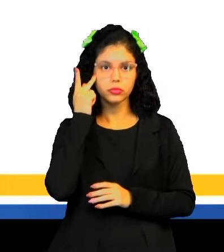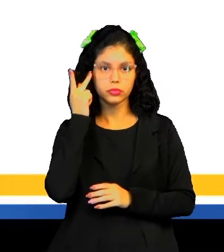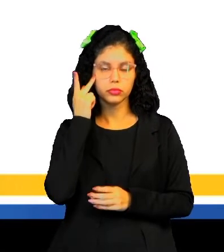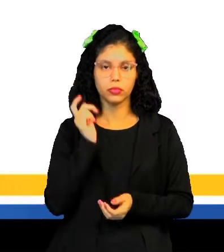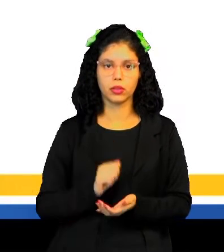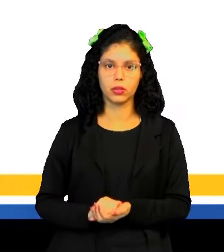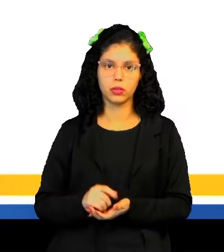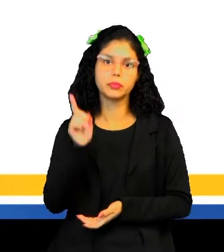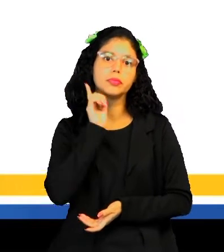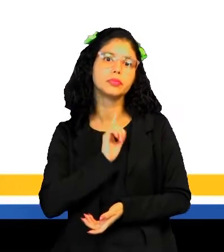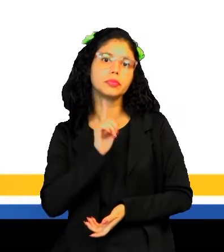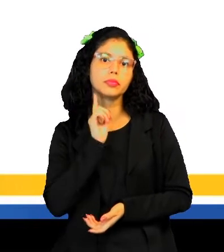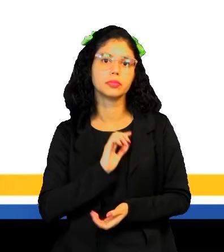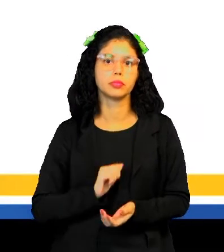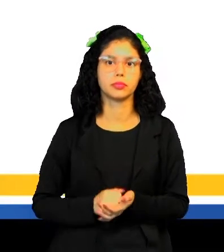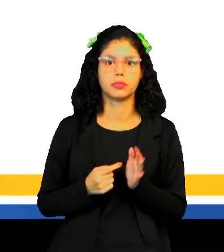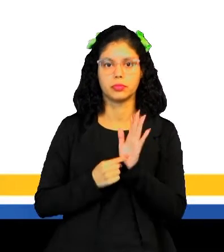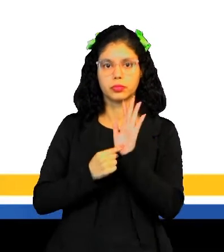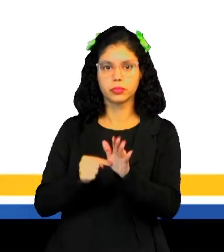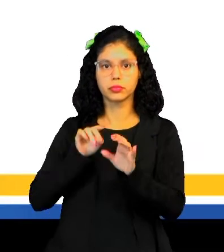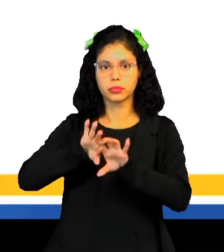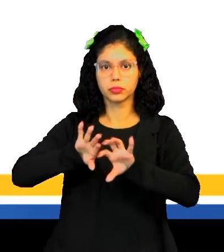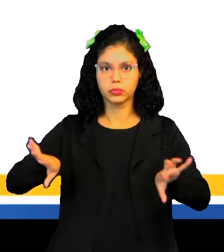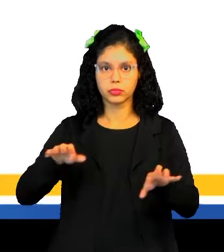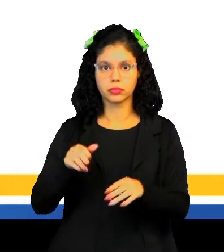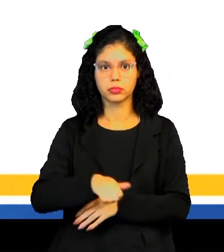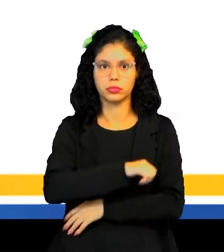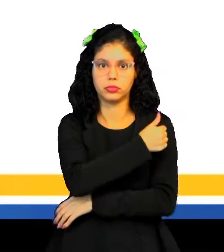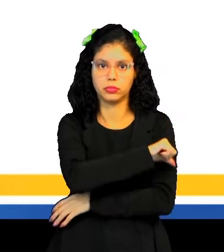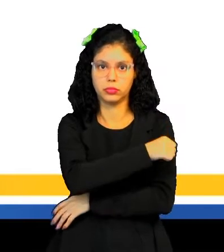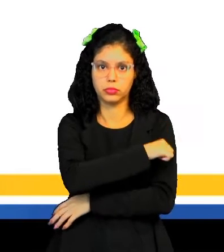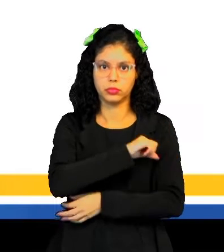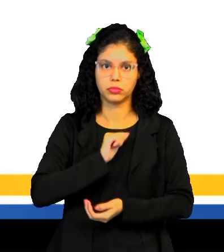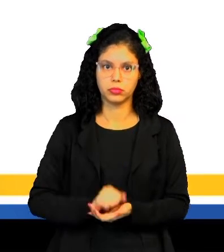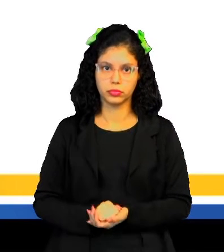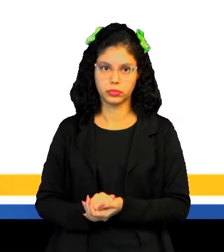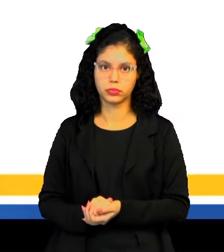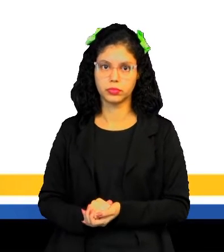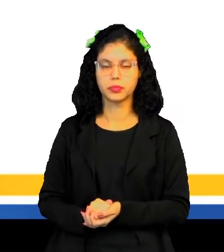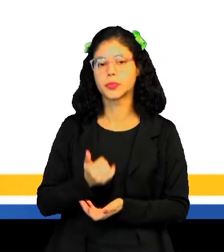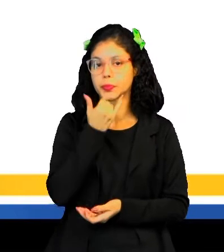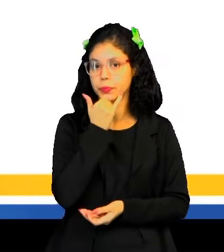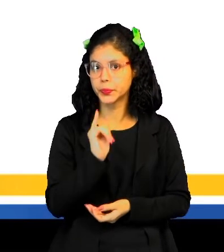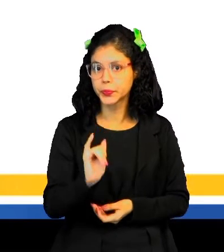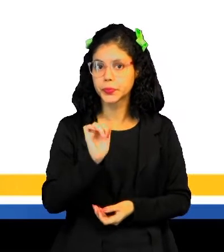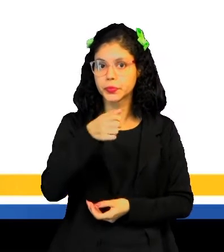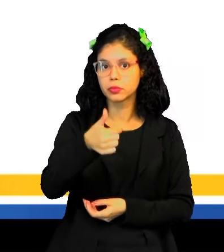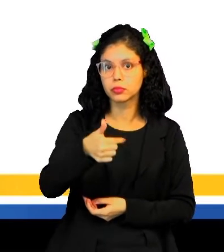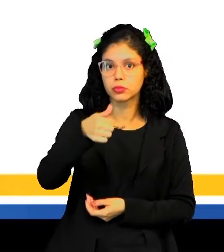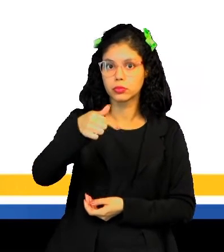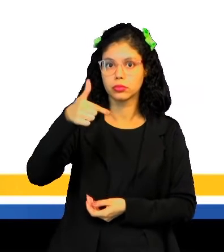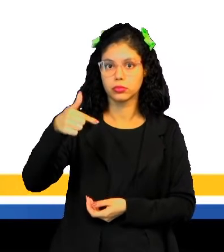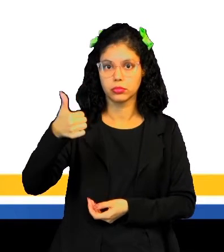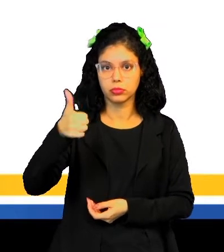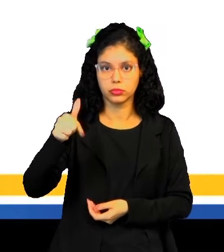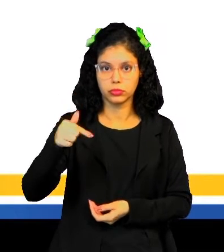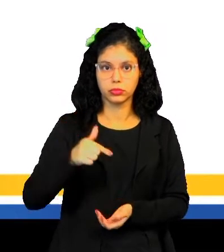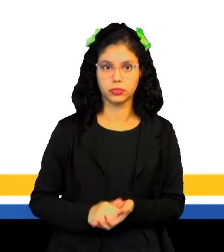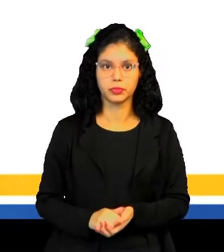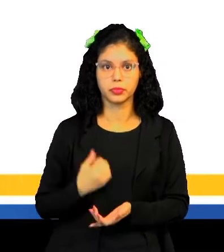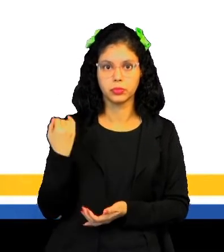e Minas do Ouro, né? Separada de Rio de Janeiro. Os bandeirantes foram perdoados, ali, em 1717, pois eram